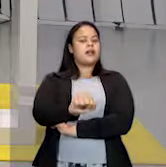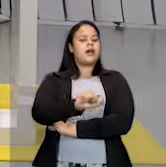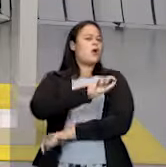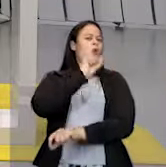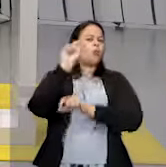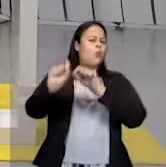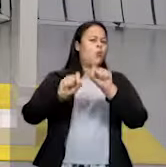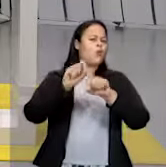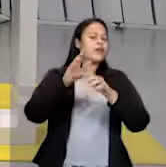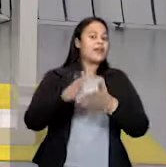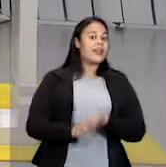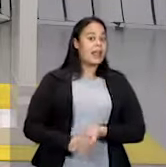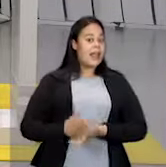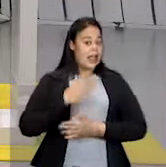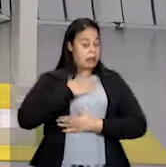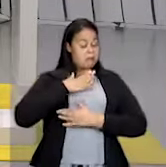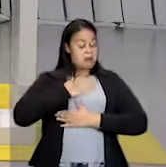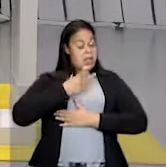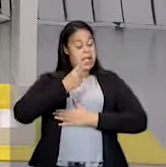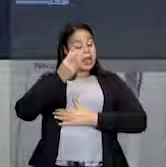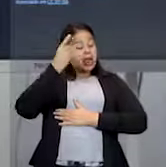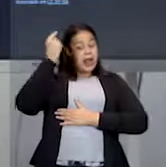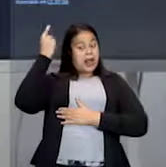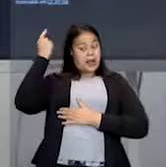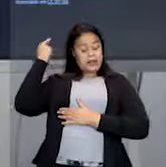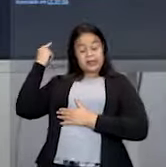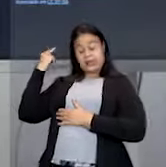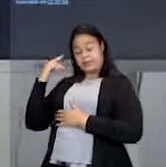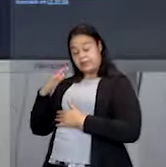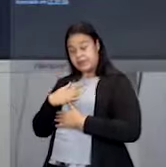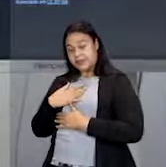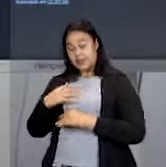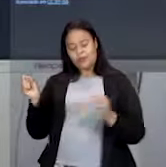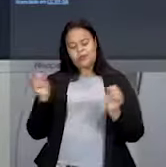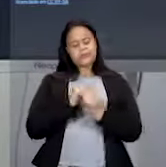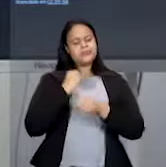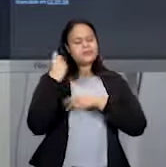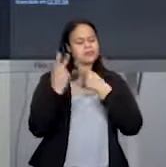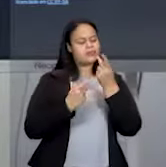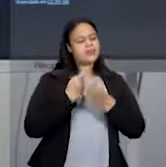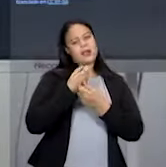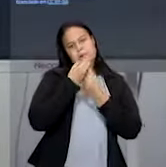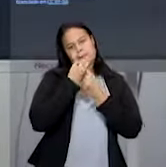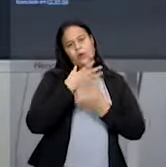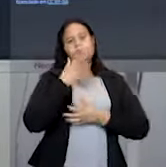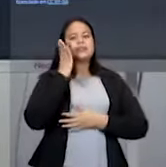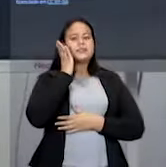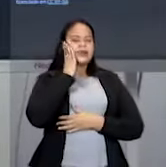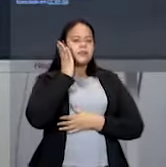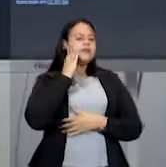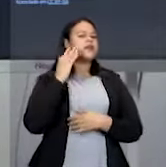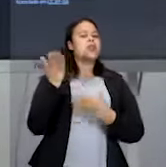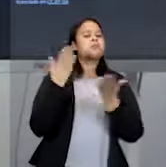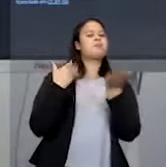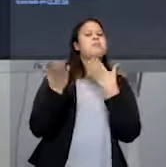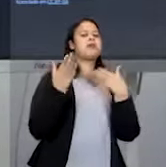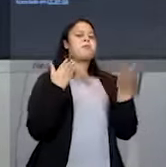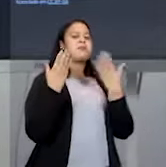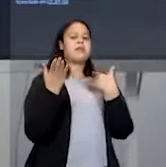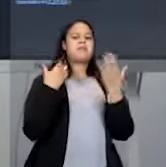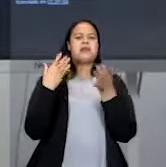Na minha época, eu adoro falar isso, né gente? Mas é porque é bom saber, né? Para a gente poder conversar aí com